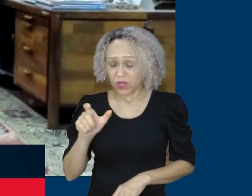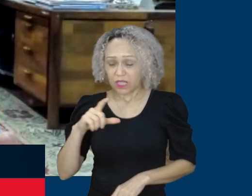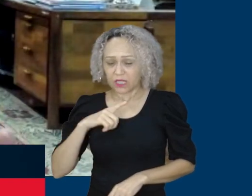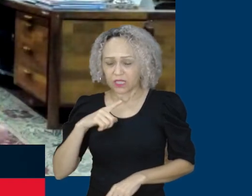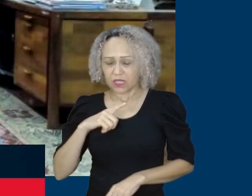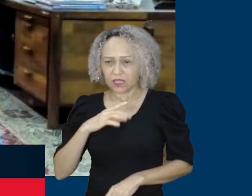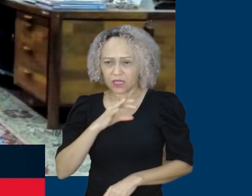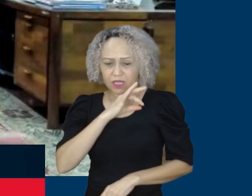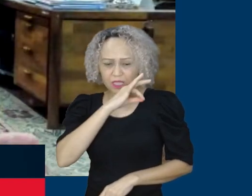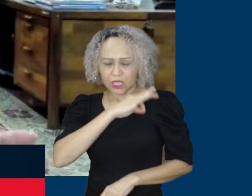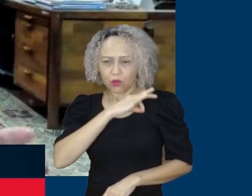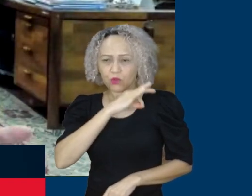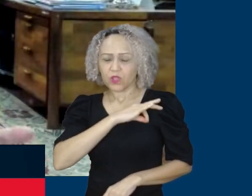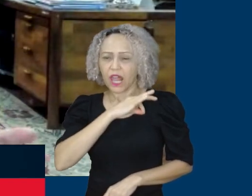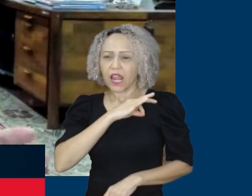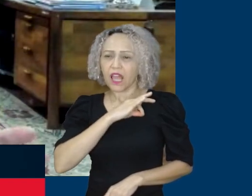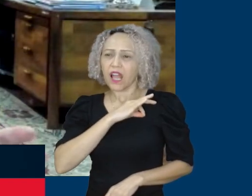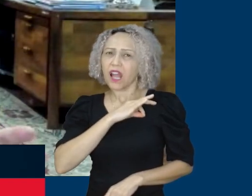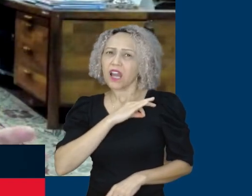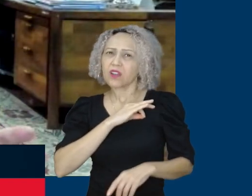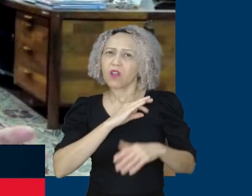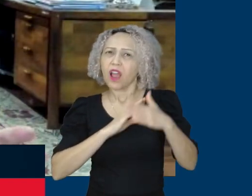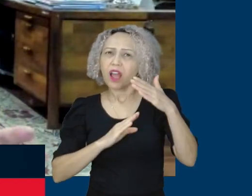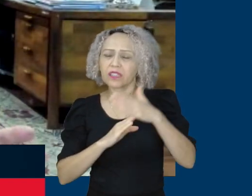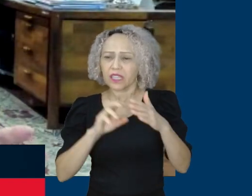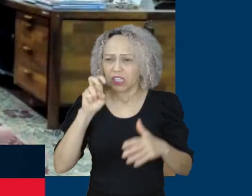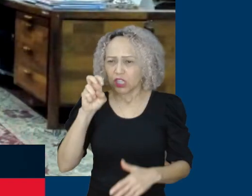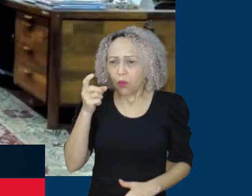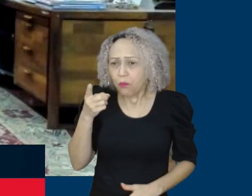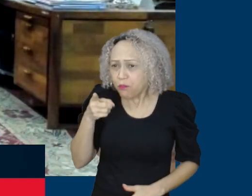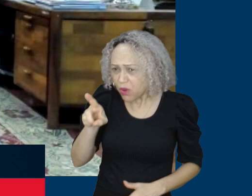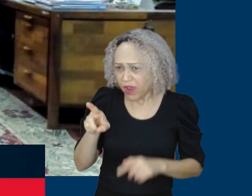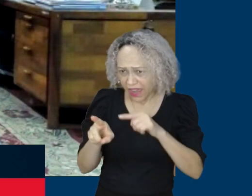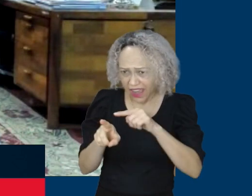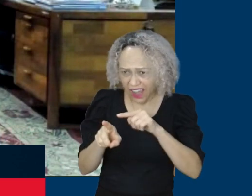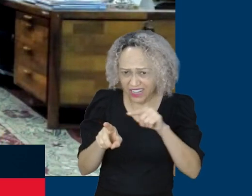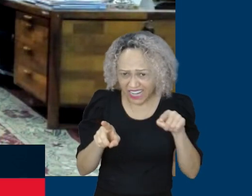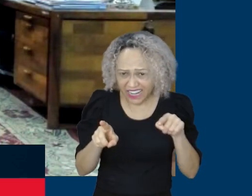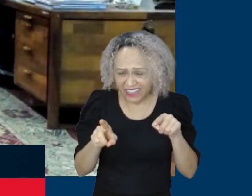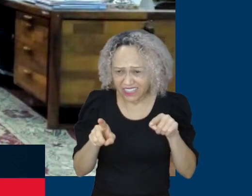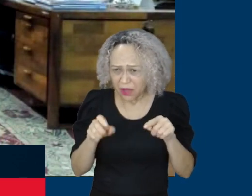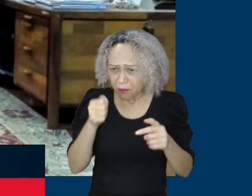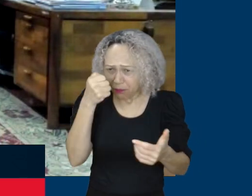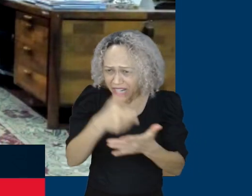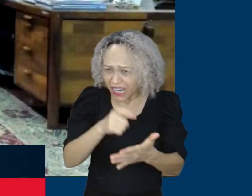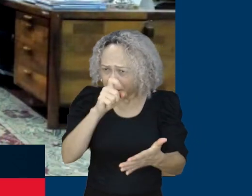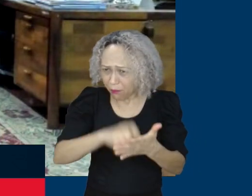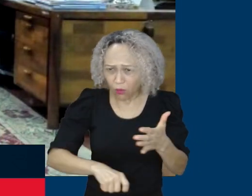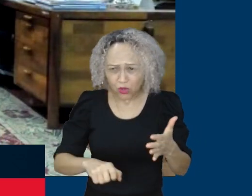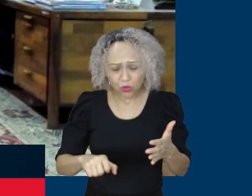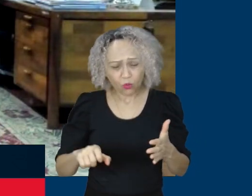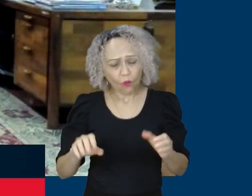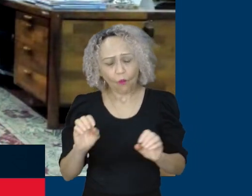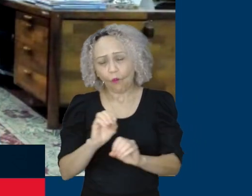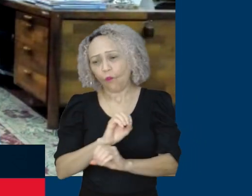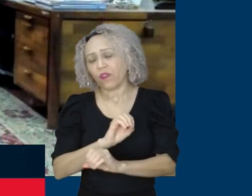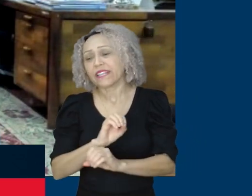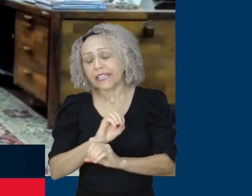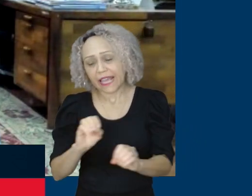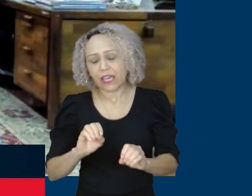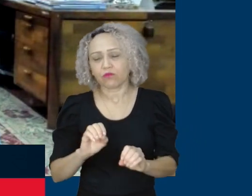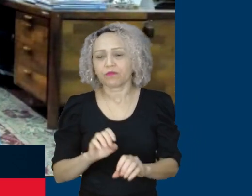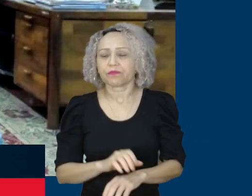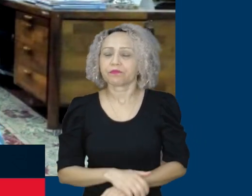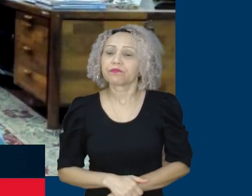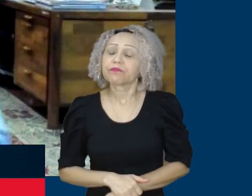degrau do cumprimento desse compromisso de campanha. E olha o que eu falo compromisso e não promessa, igual muita gente fala. O Lula